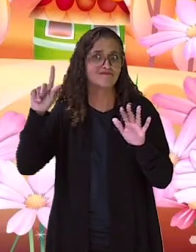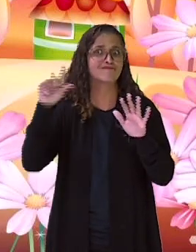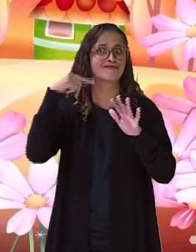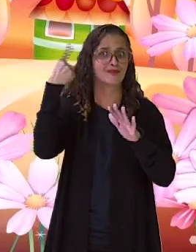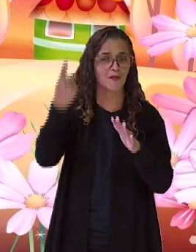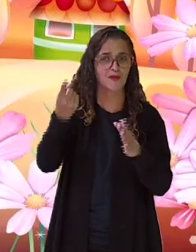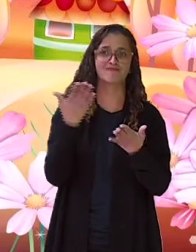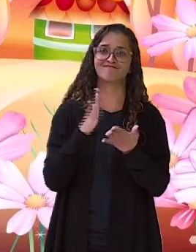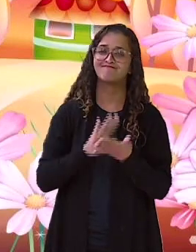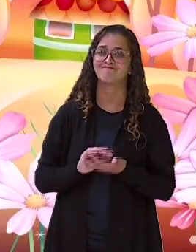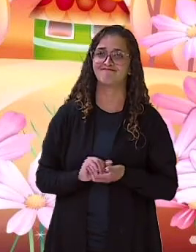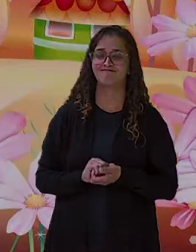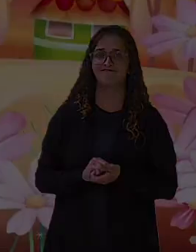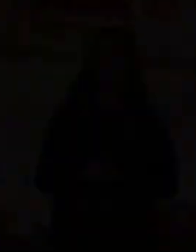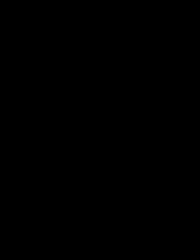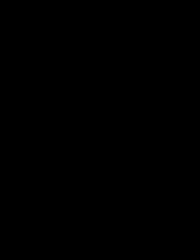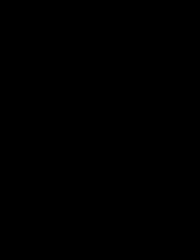próxima!